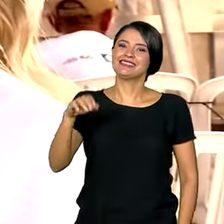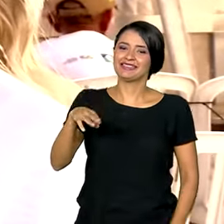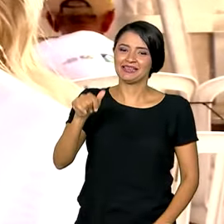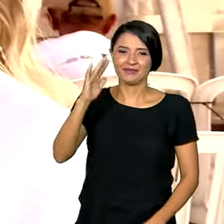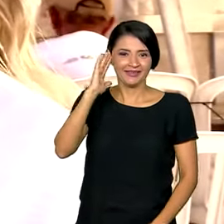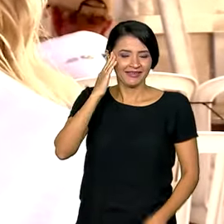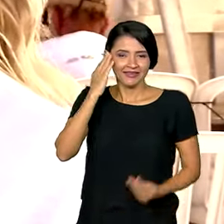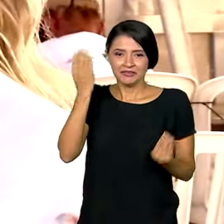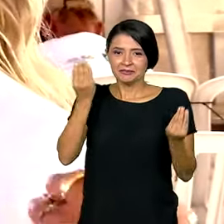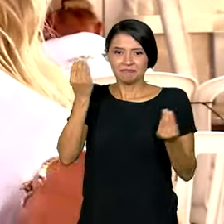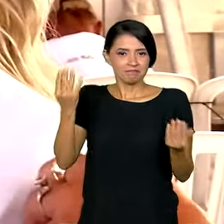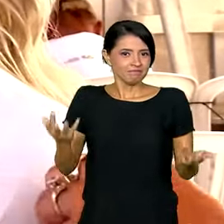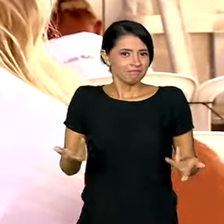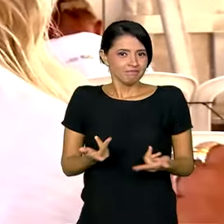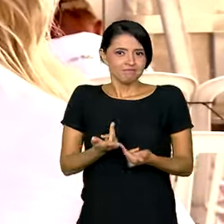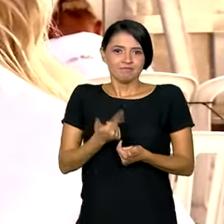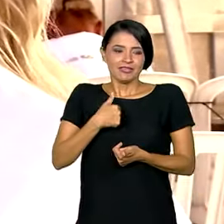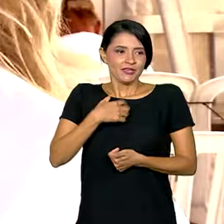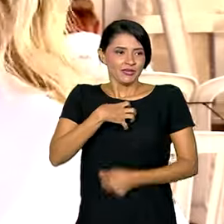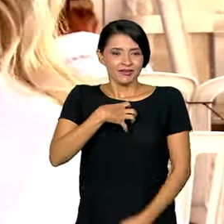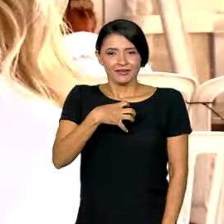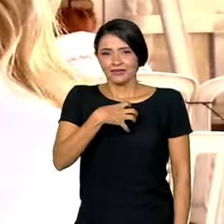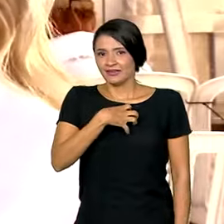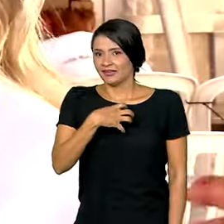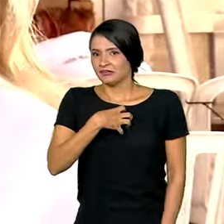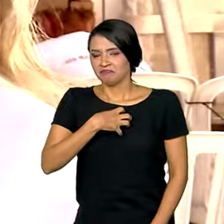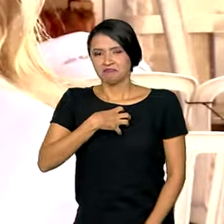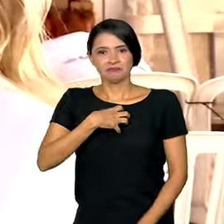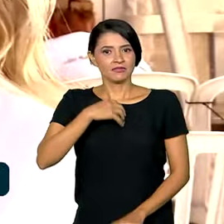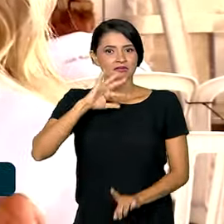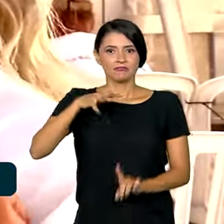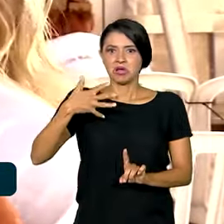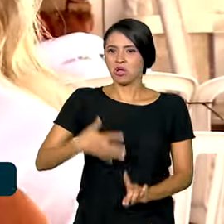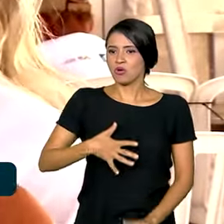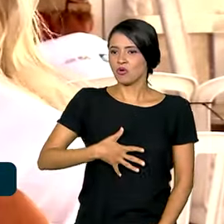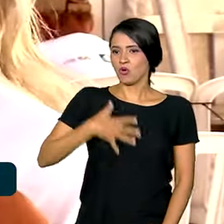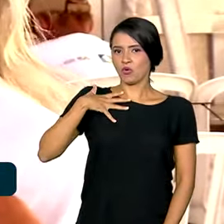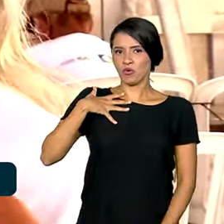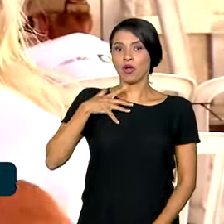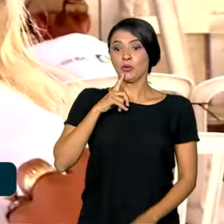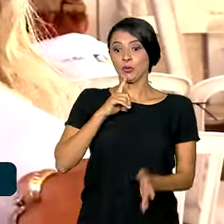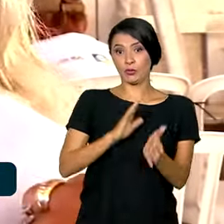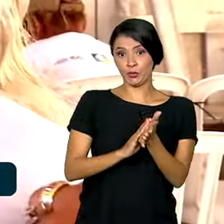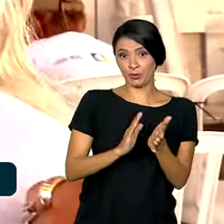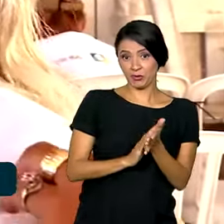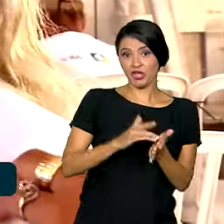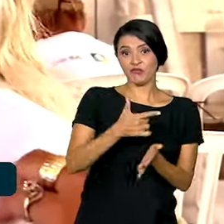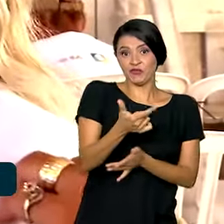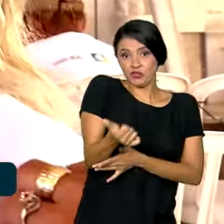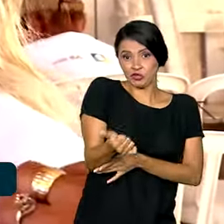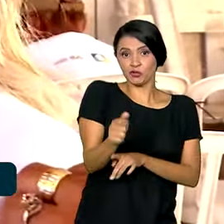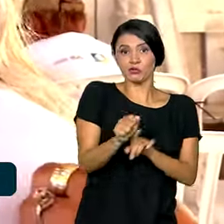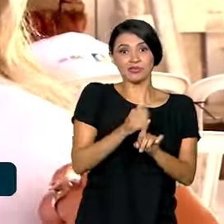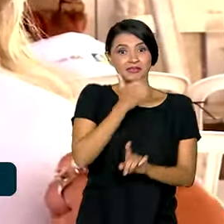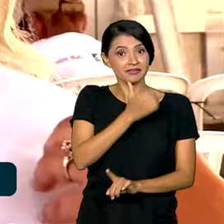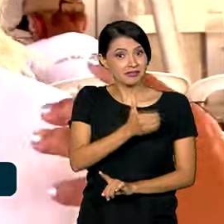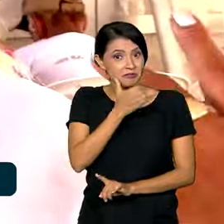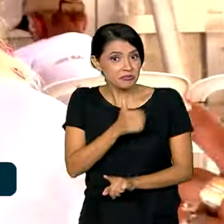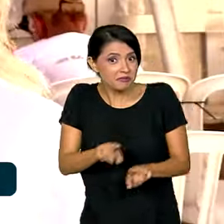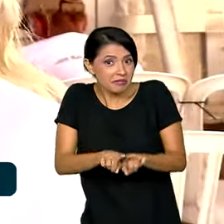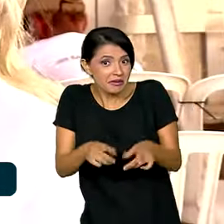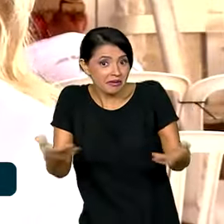Entendeu? E então, pra mim, eu me sinto... É uma honra também, porque eu vou fazer meu aniversário agora dia 21 de dezembro.